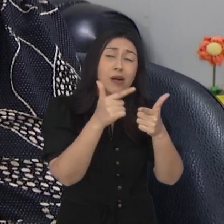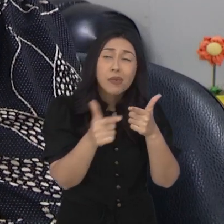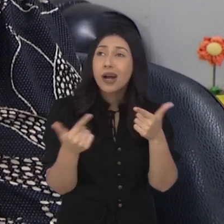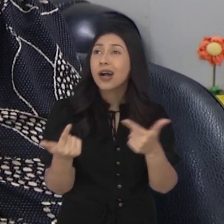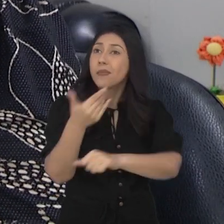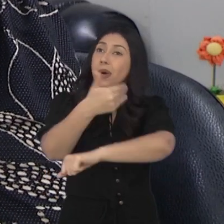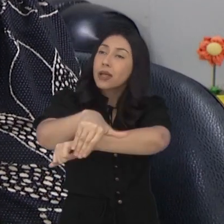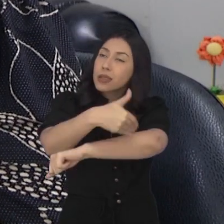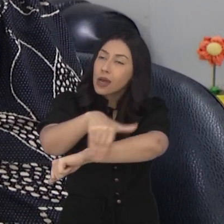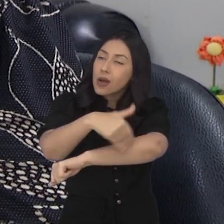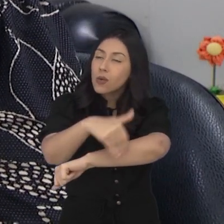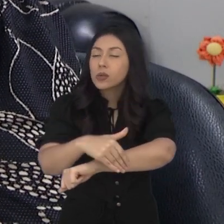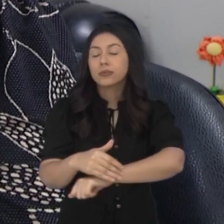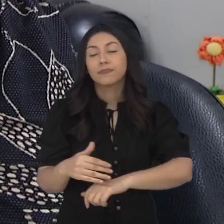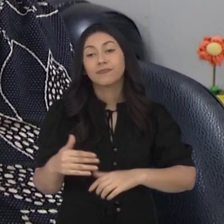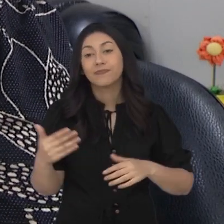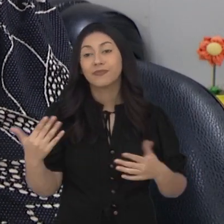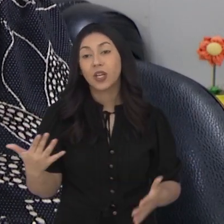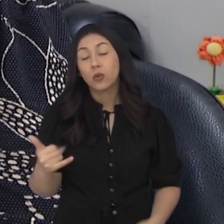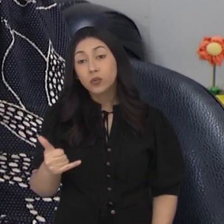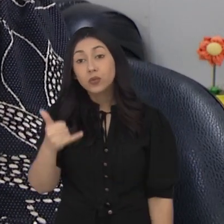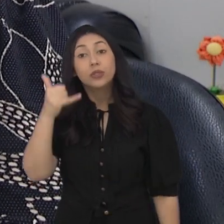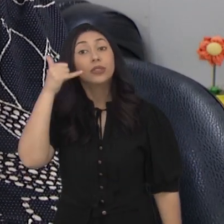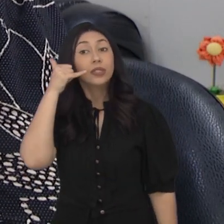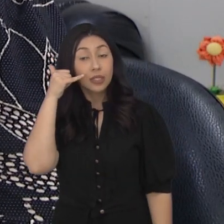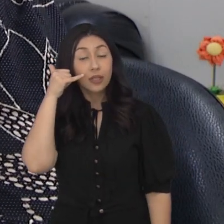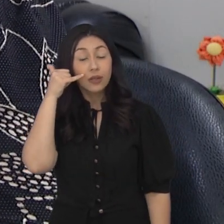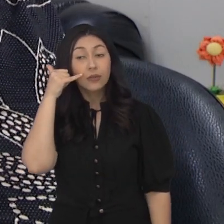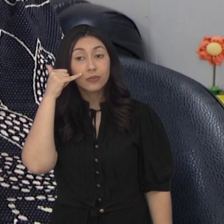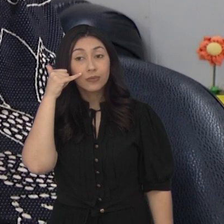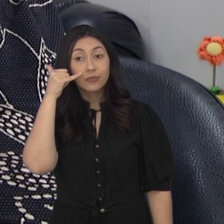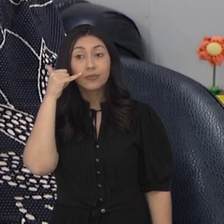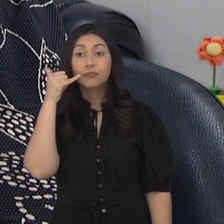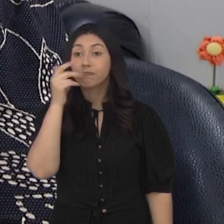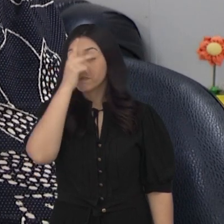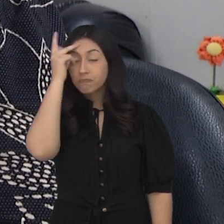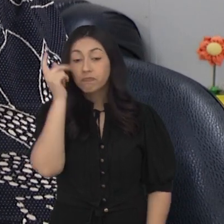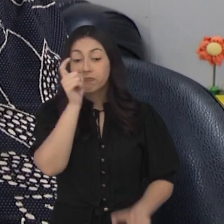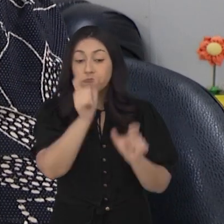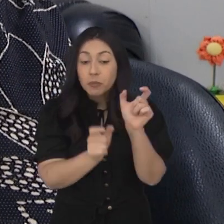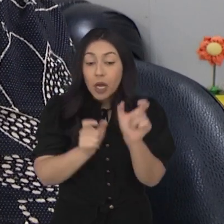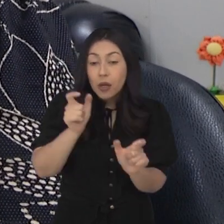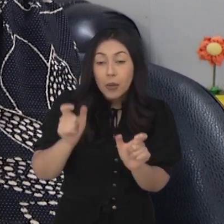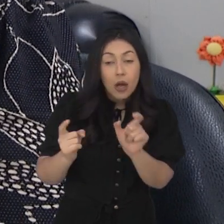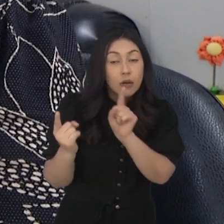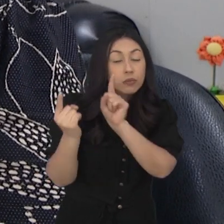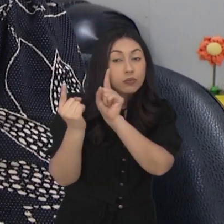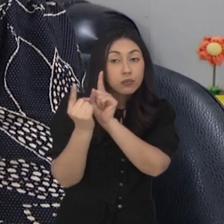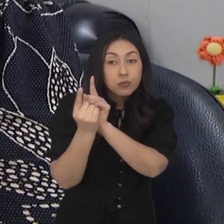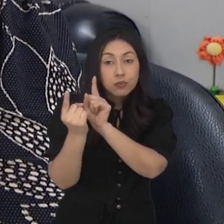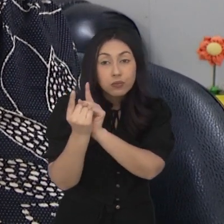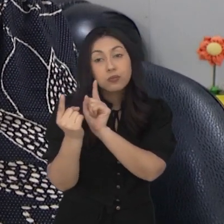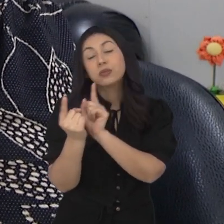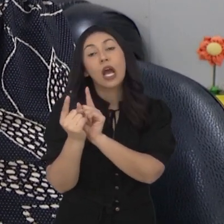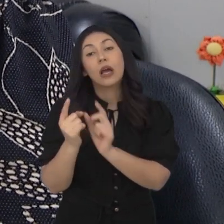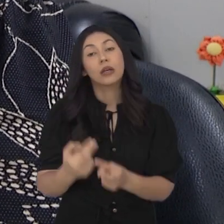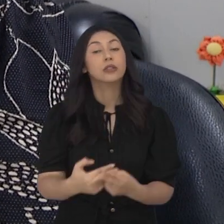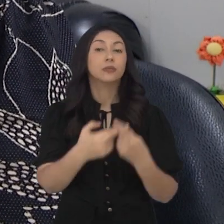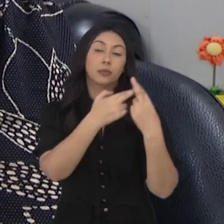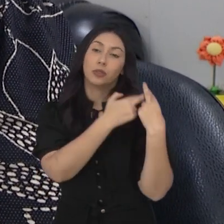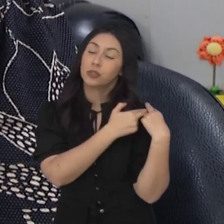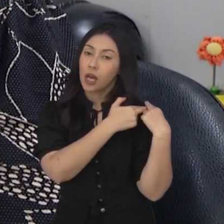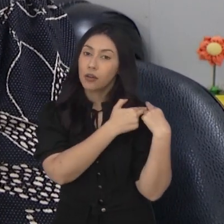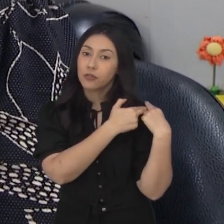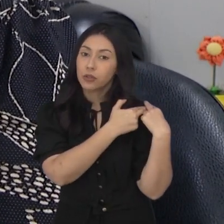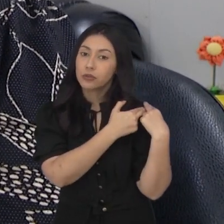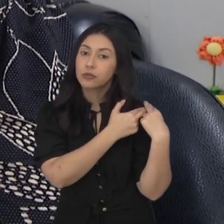com um problema na rua, alguma coisa assim, eles ligam para as pessoas que estão atendendo ali, que são os